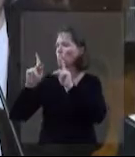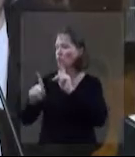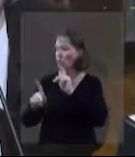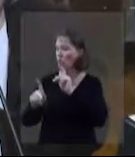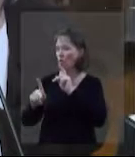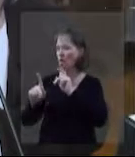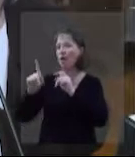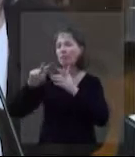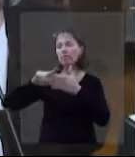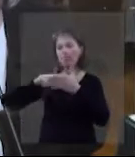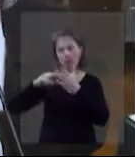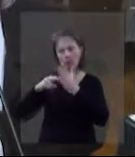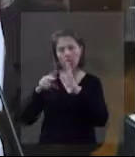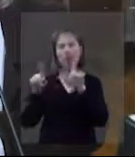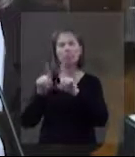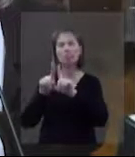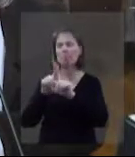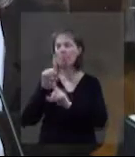não.